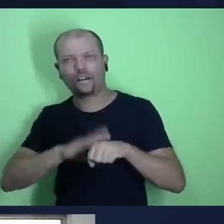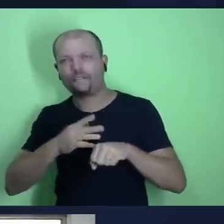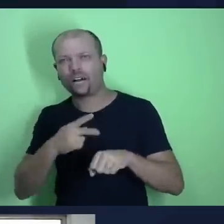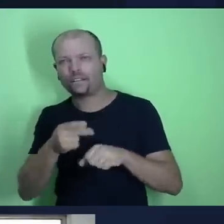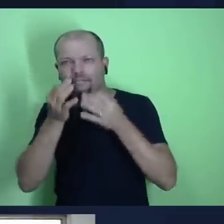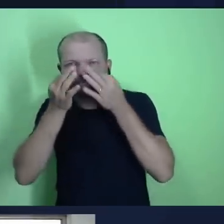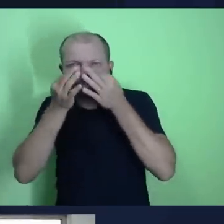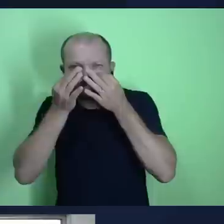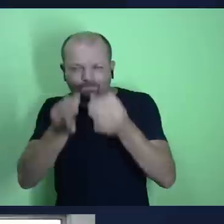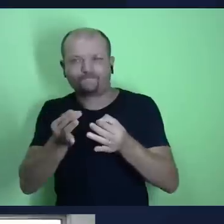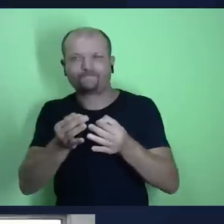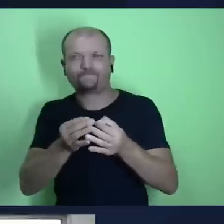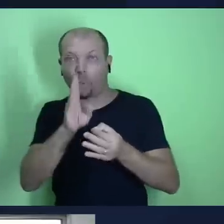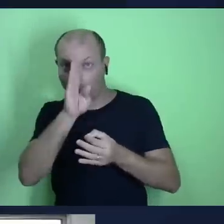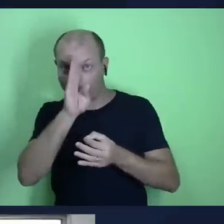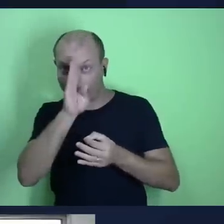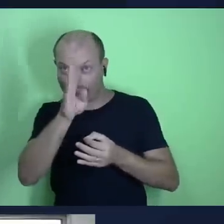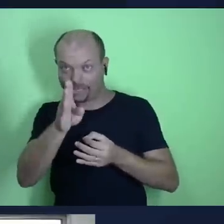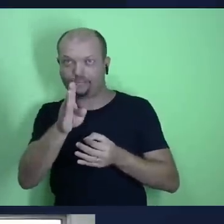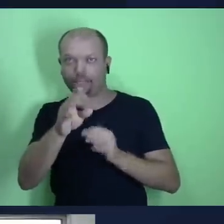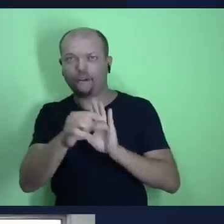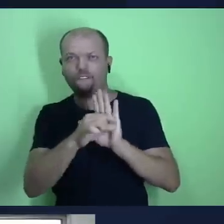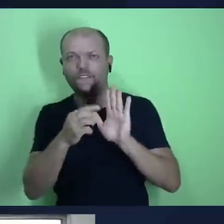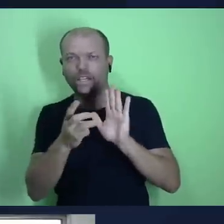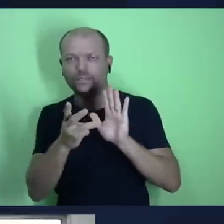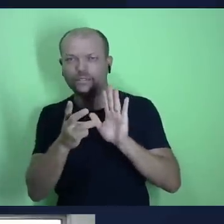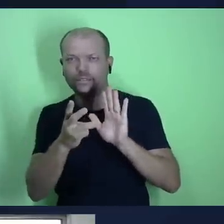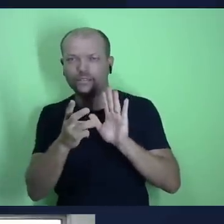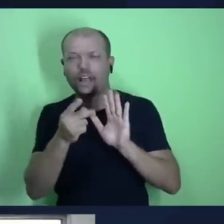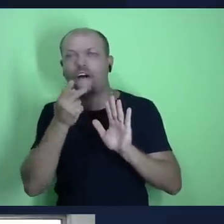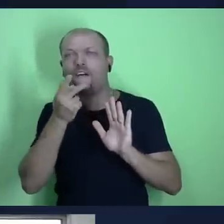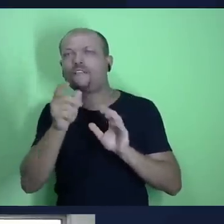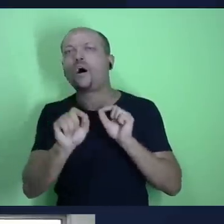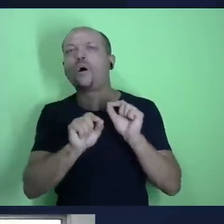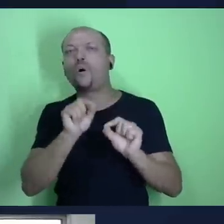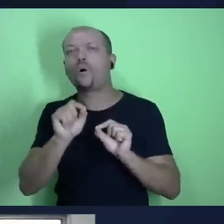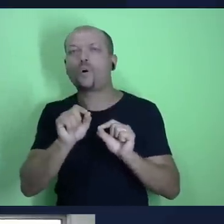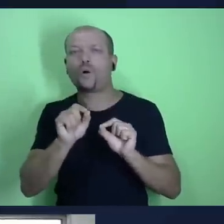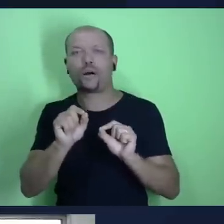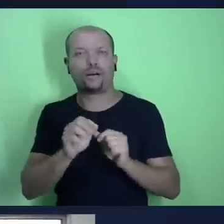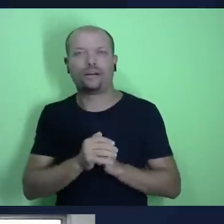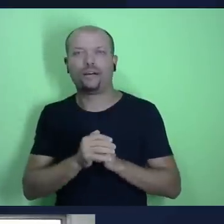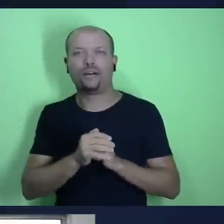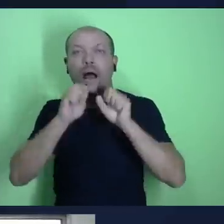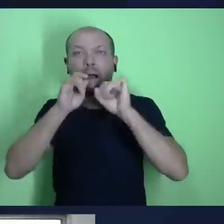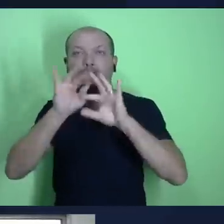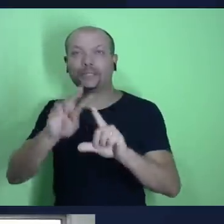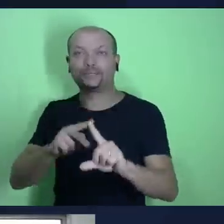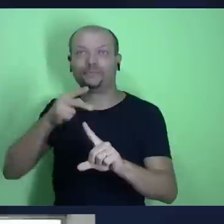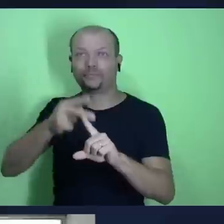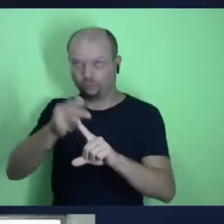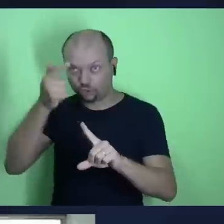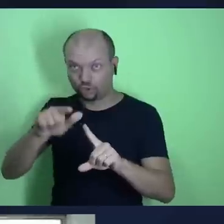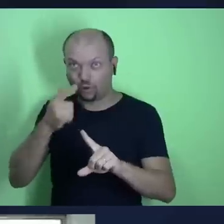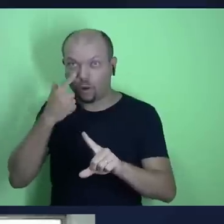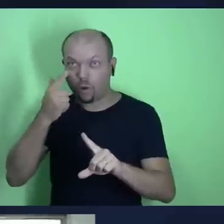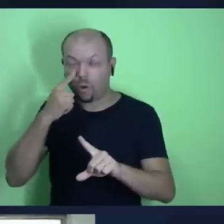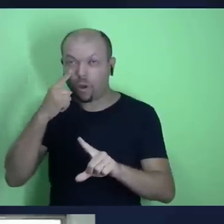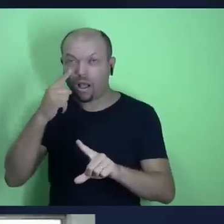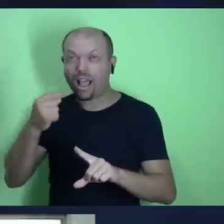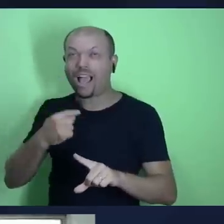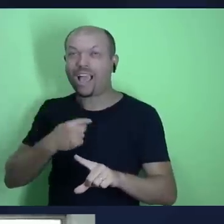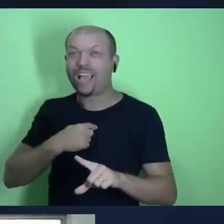versículo central, o versículo treze, está me falando da maior de todas as bênçãos. Eu vou repeti-lo, tomarei o